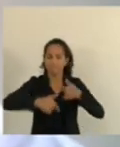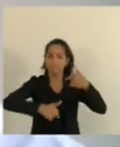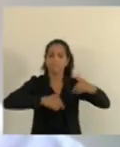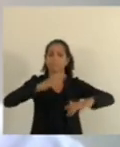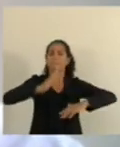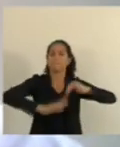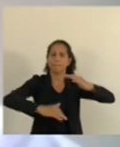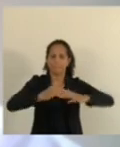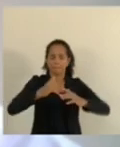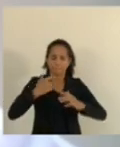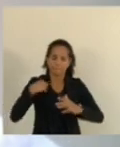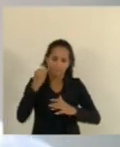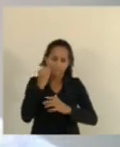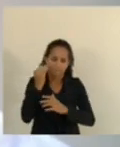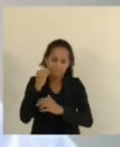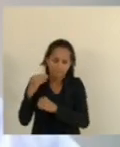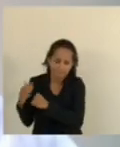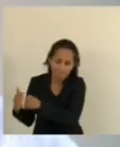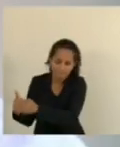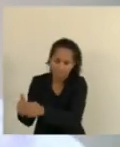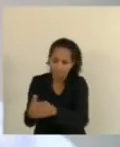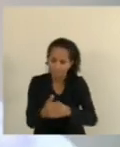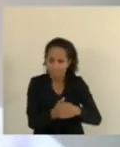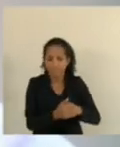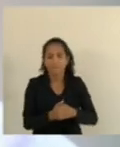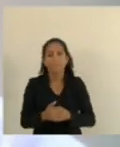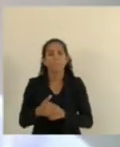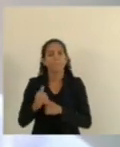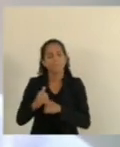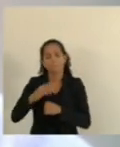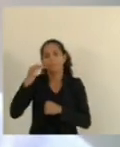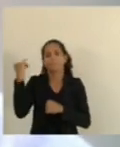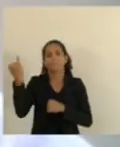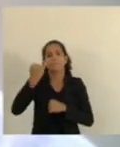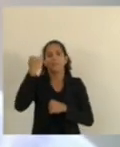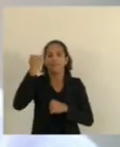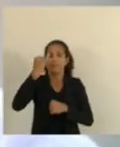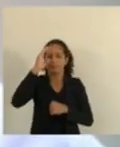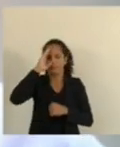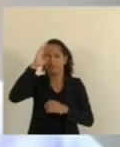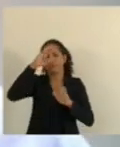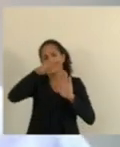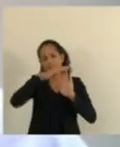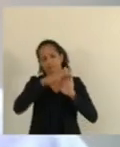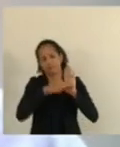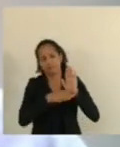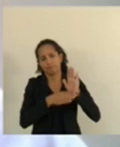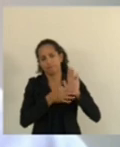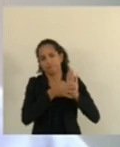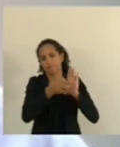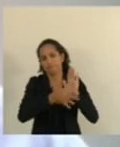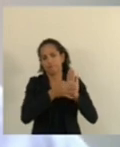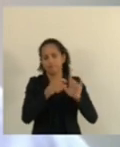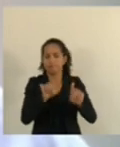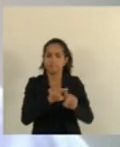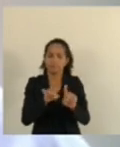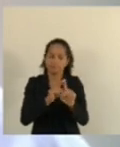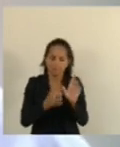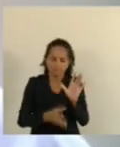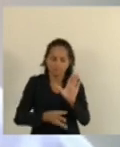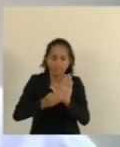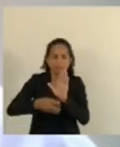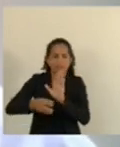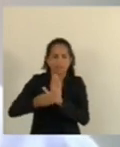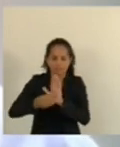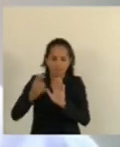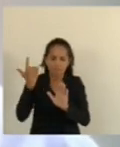acolhimento Devemos considerar Os mais importantes Pontos A serem propostos E implementados Para a